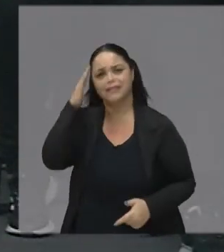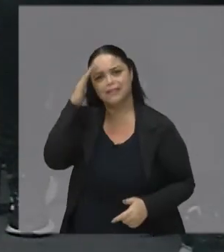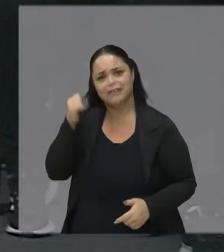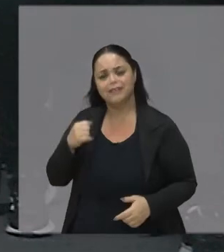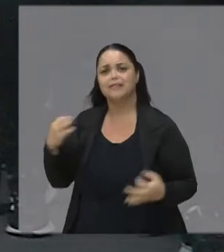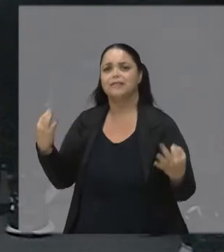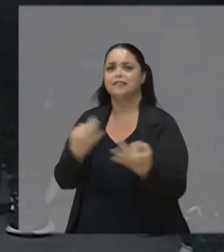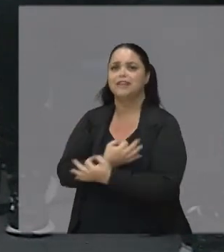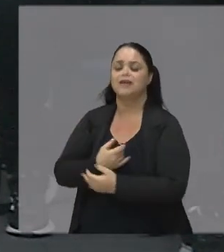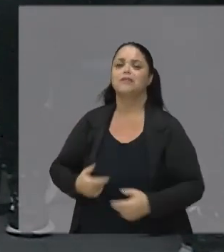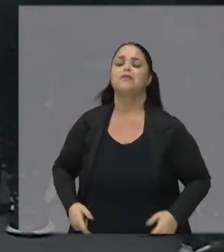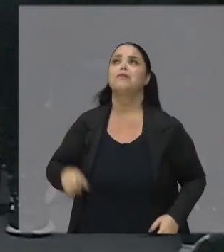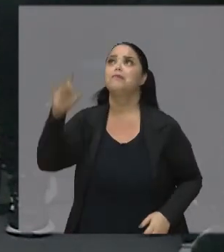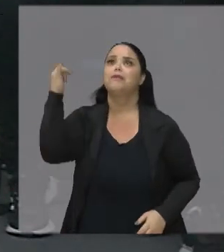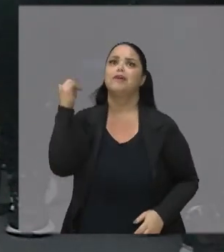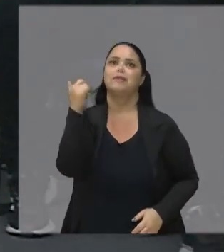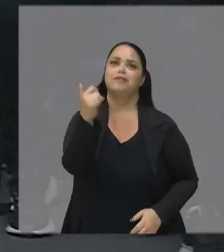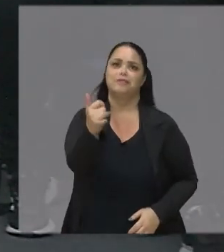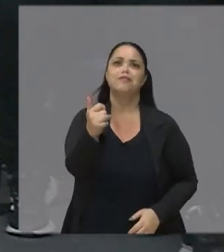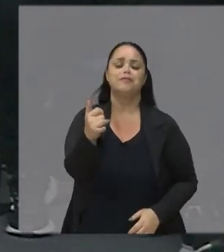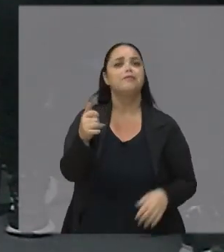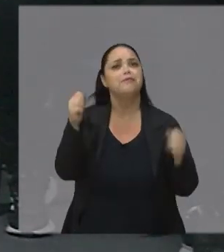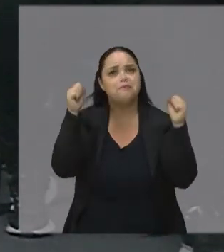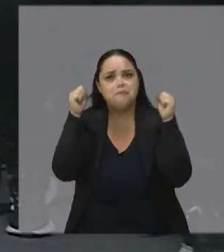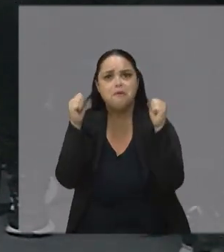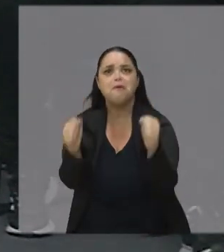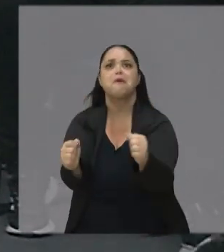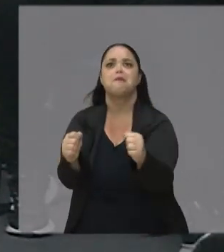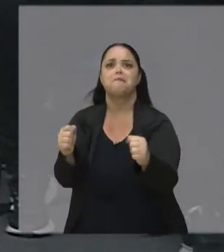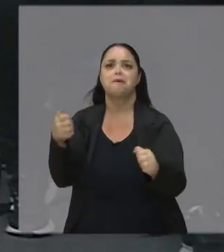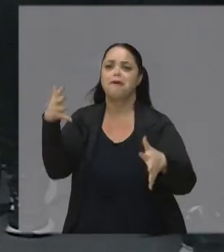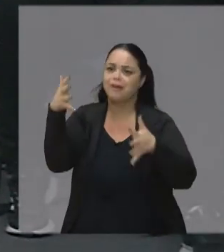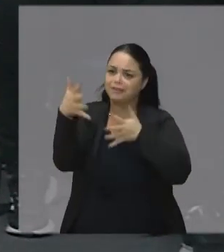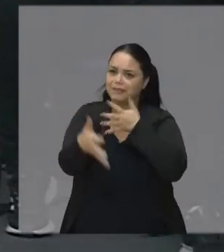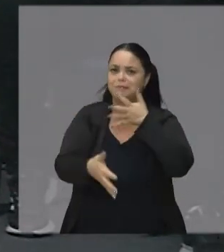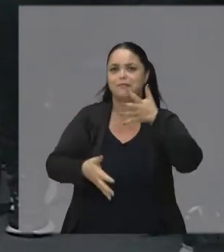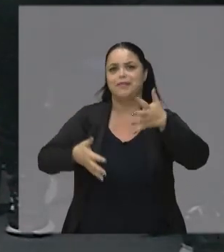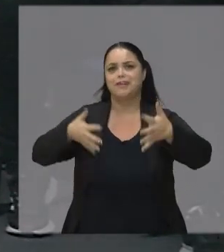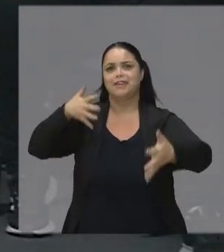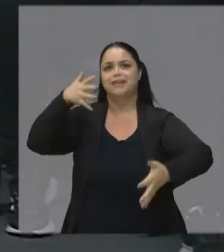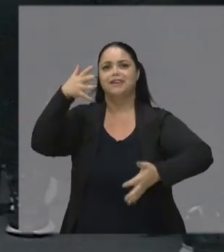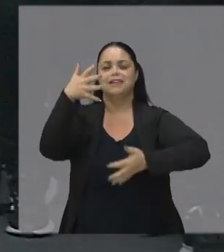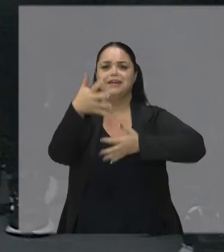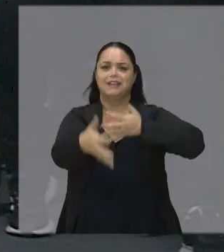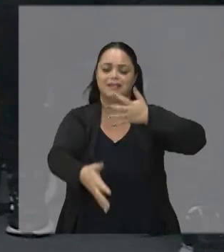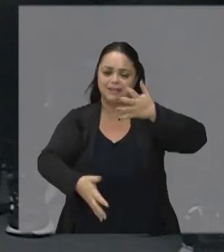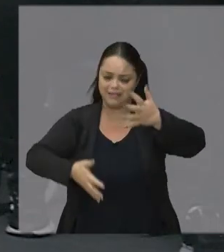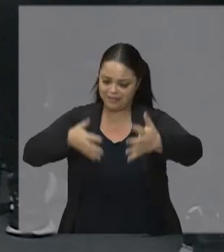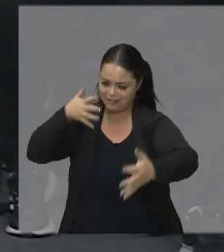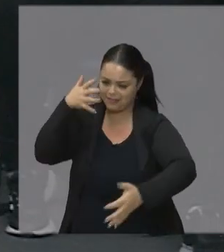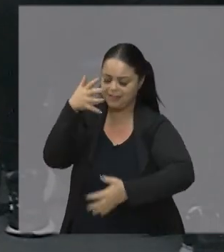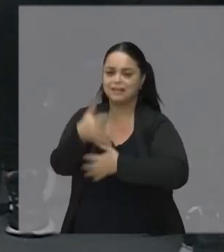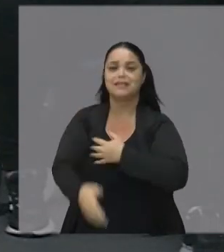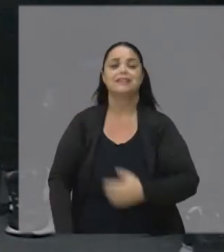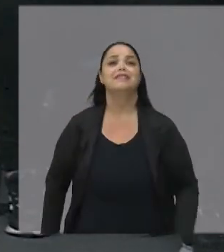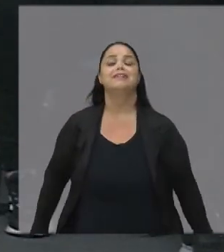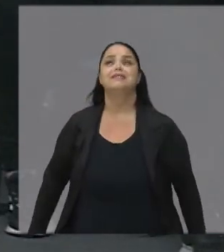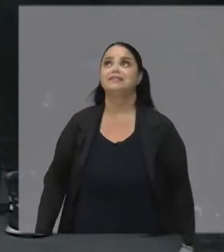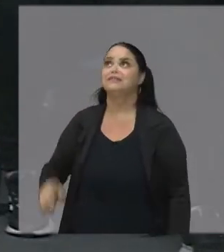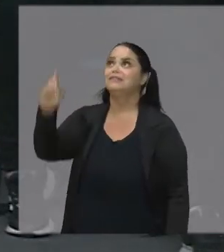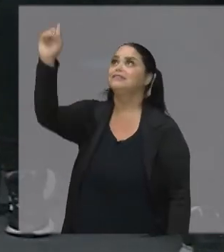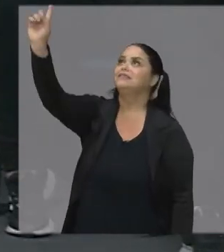Tão certo como Tão te falo E podes me ouvir Deus está em nós